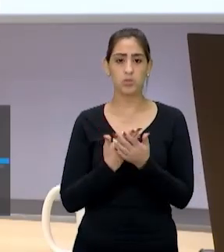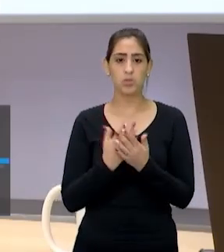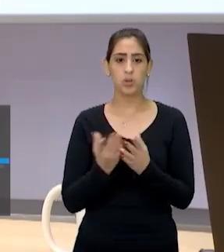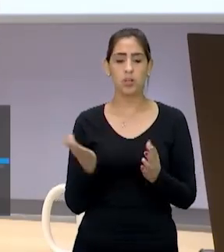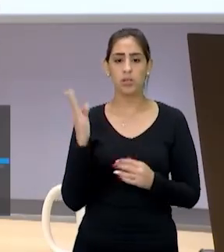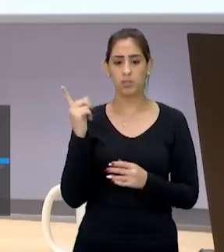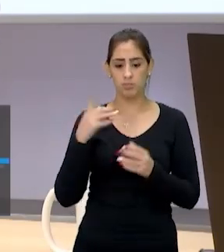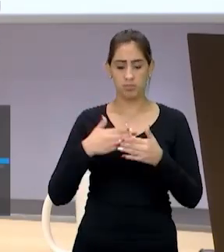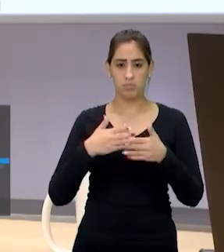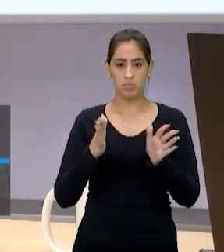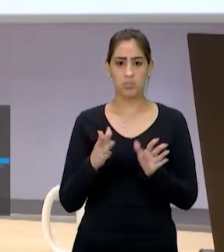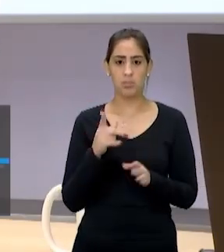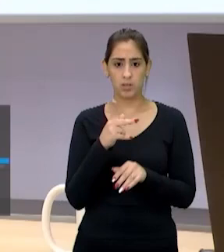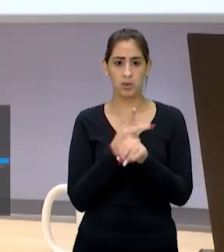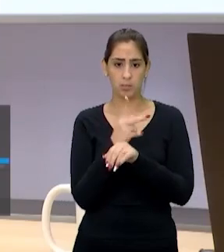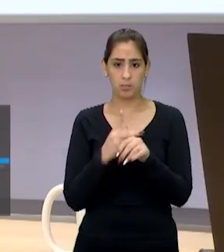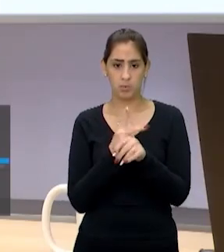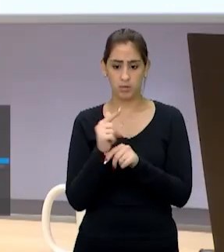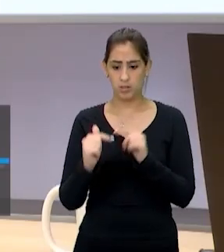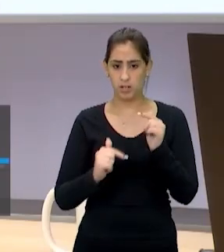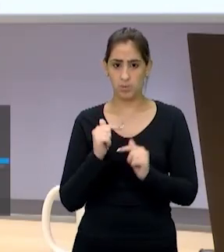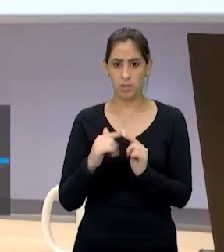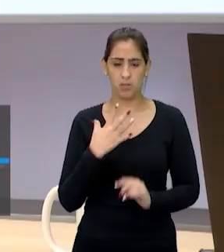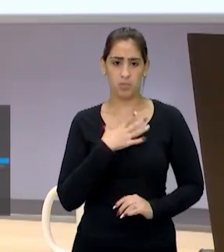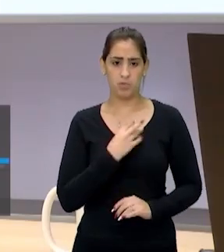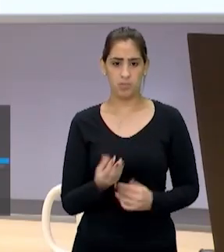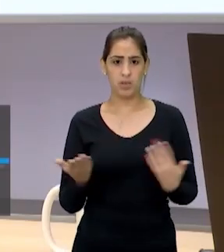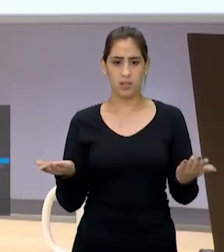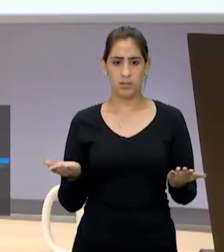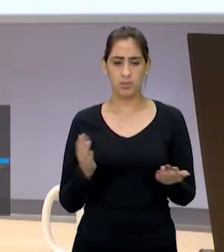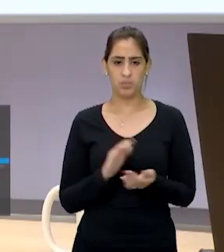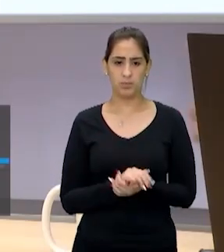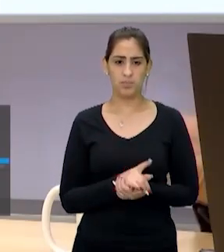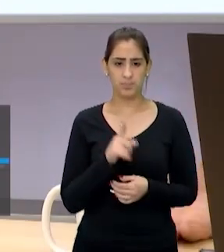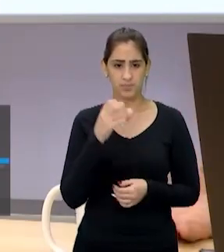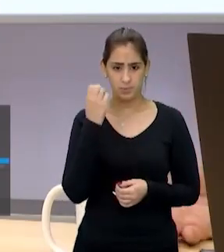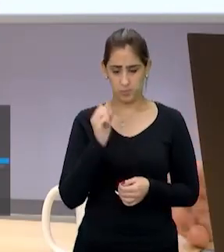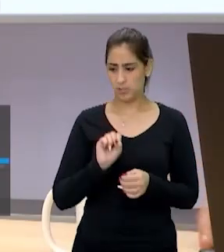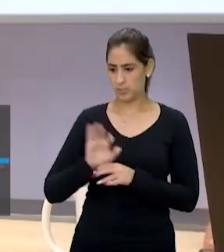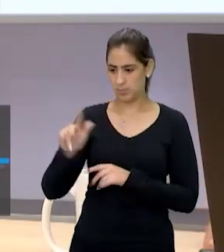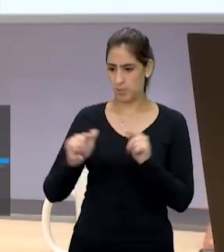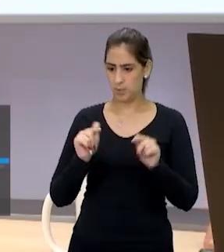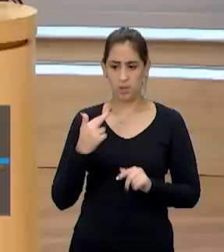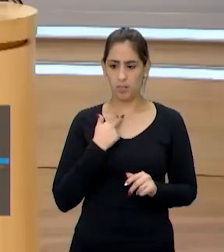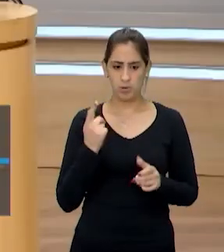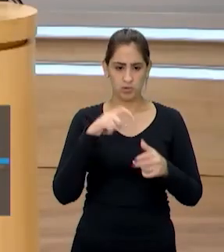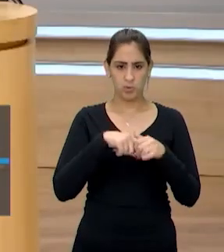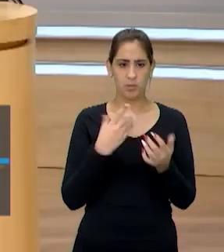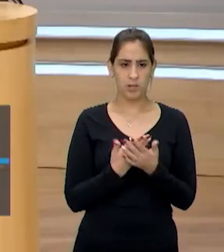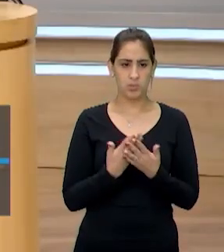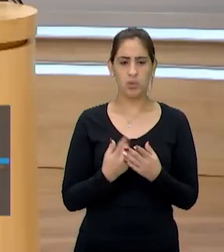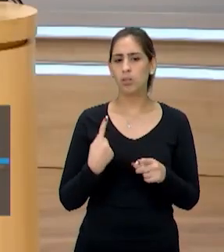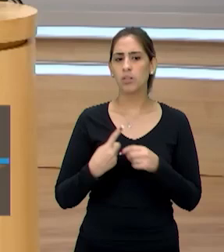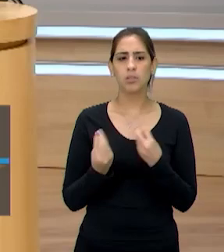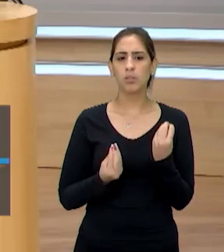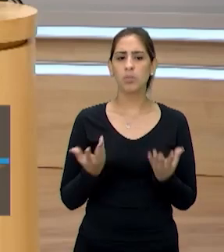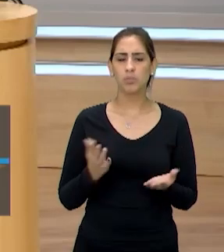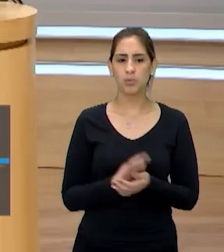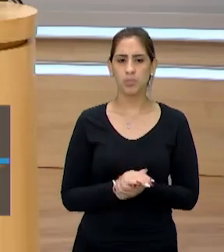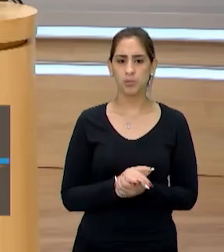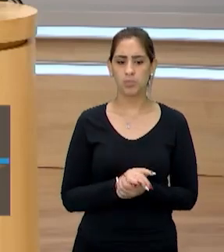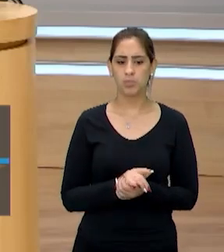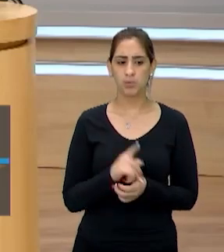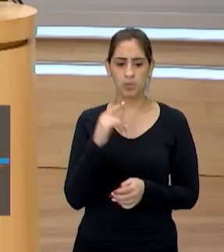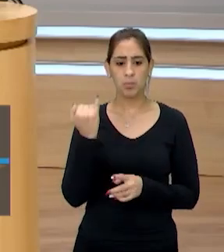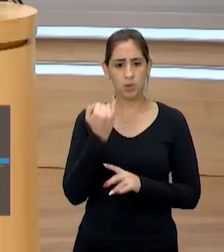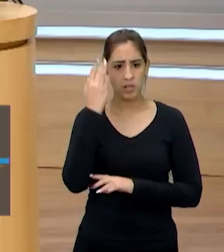mesmo tempo, estava procurando emprego para o filho, então, assim... Ele pode sair para para trabalhar. É, entendeu? Então, é o que é prioridade, então